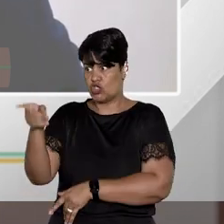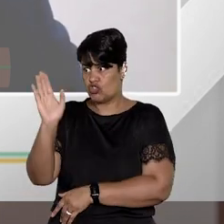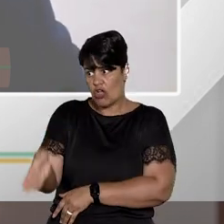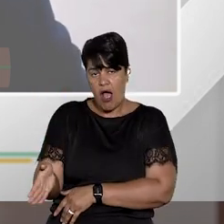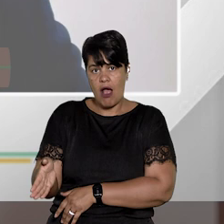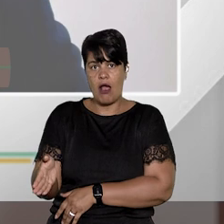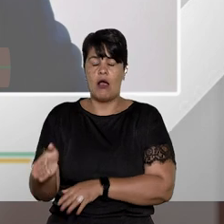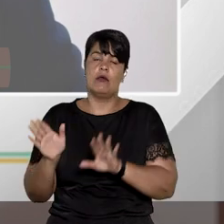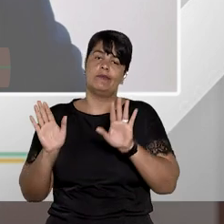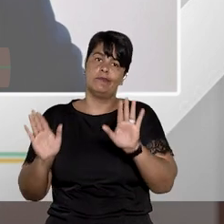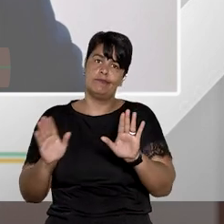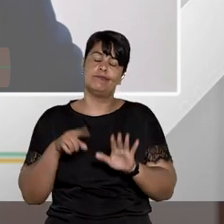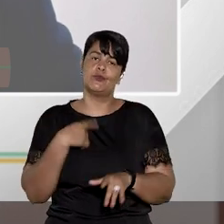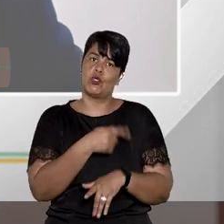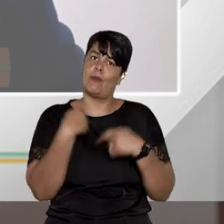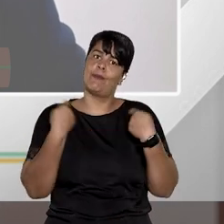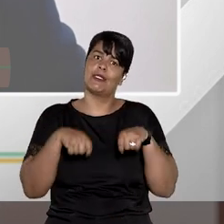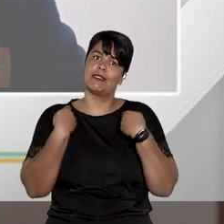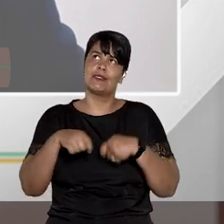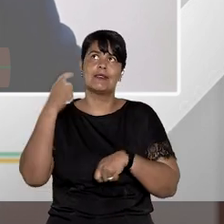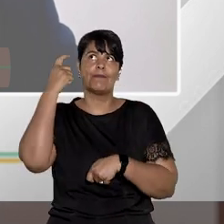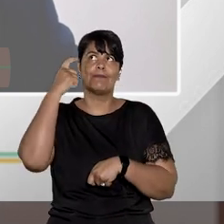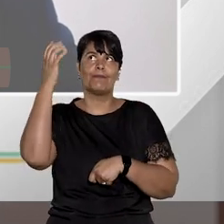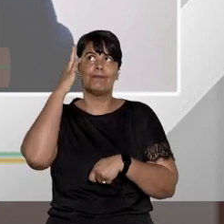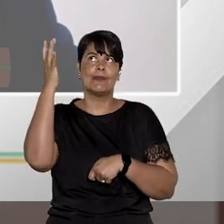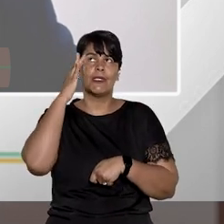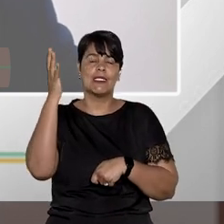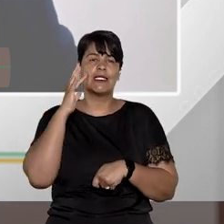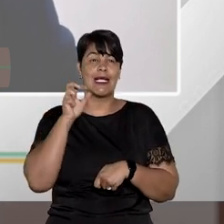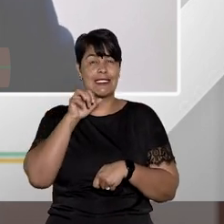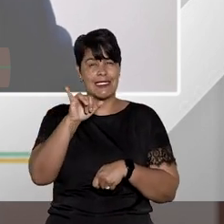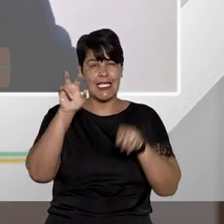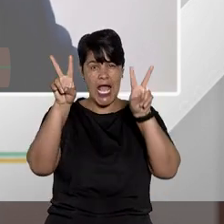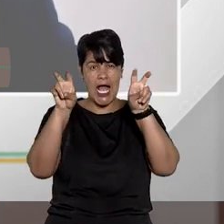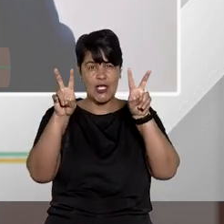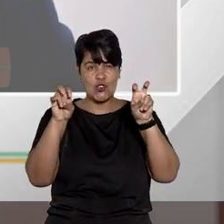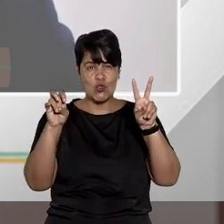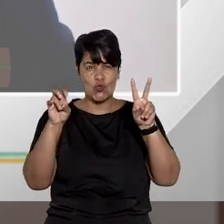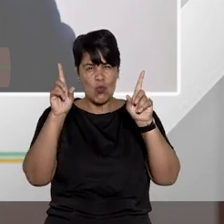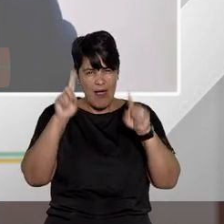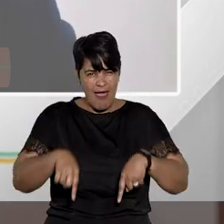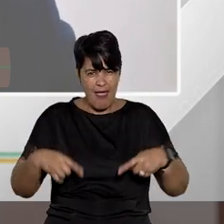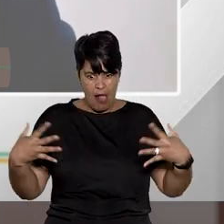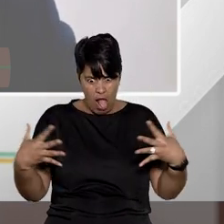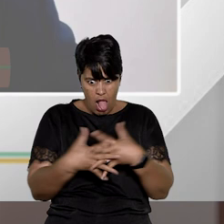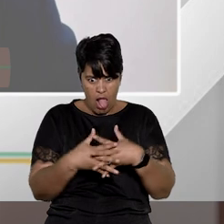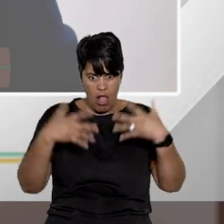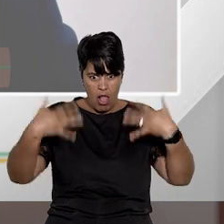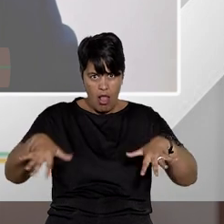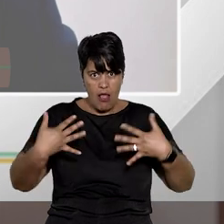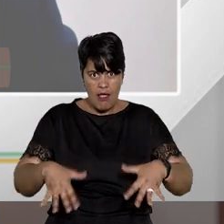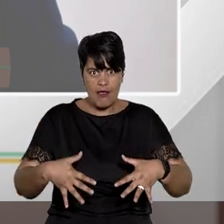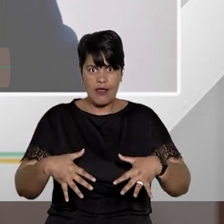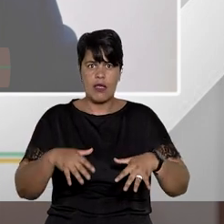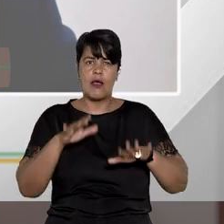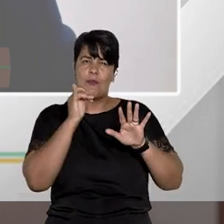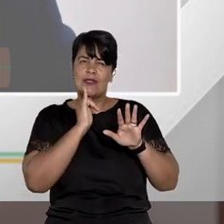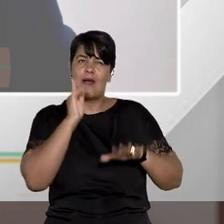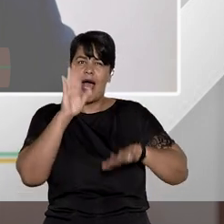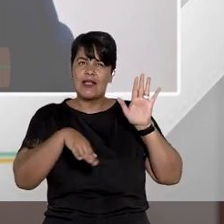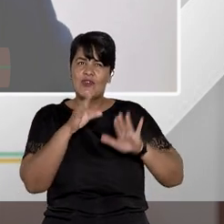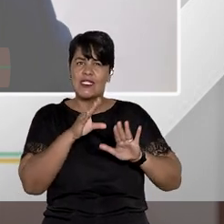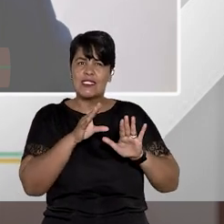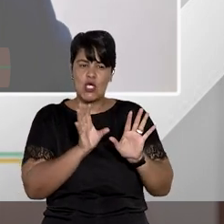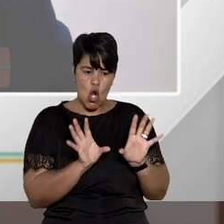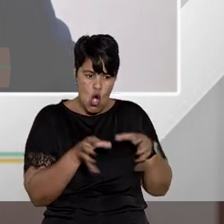gente precisa seguir a ideia da complexidade do caso. Um caso envolvendo uma organização criminosa com 20, 30